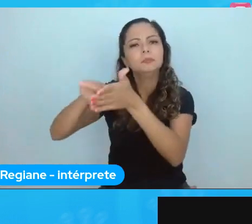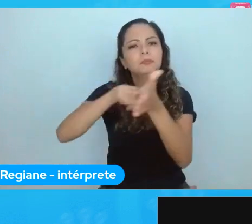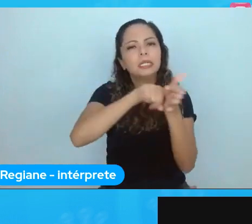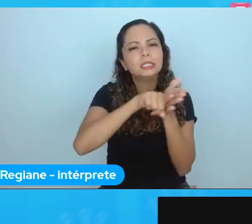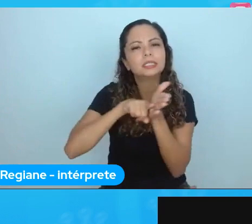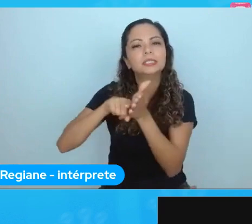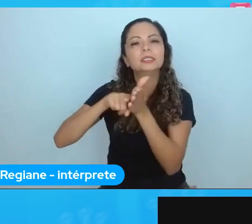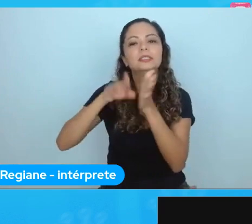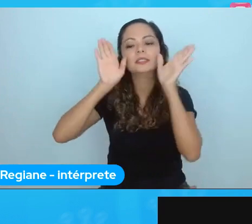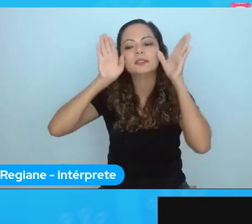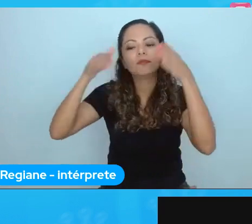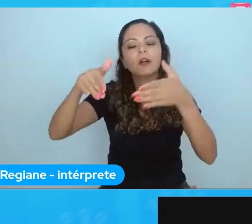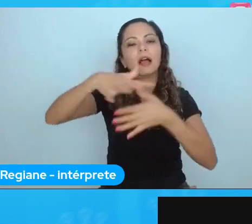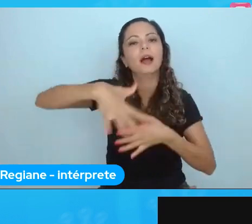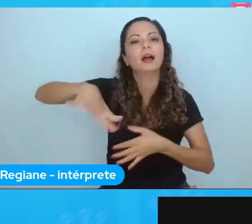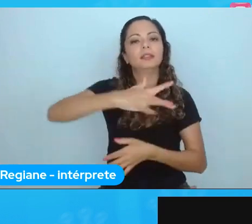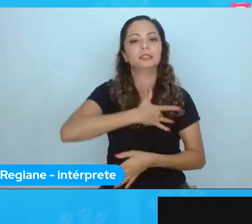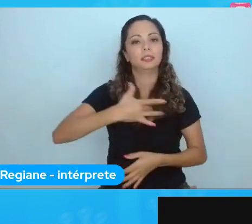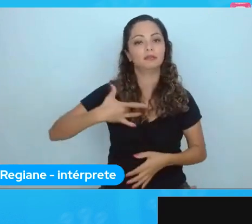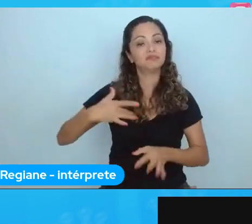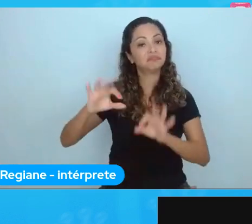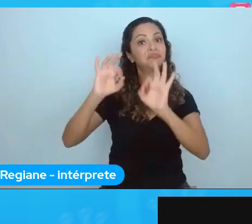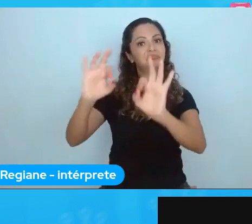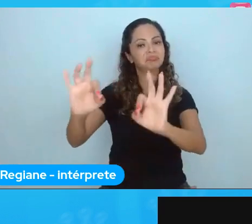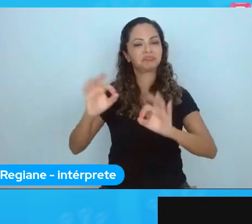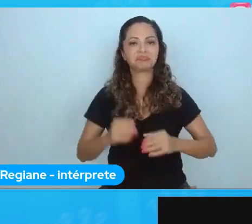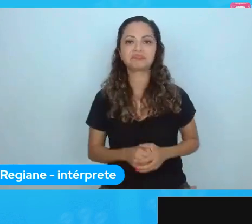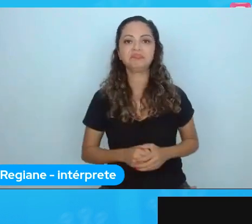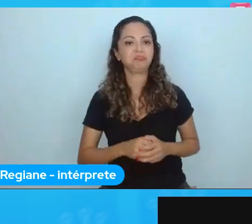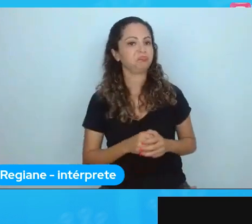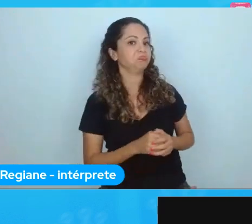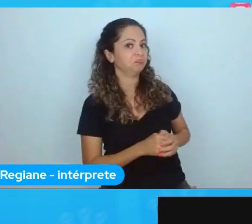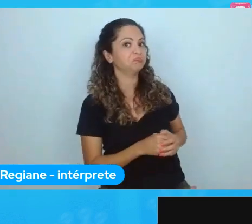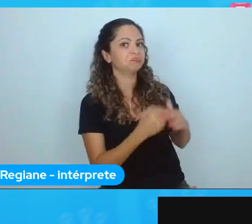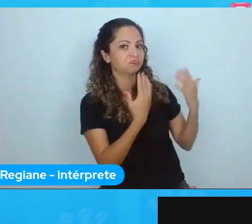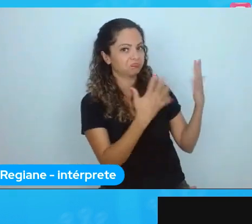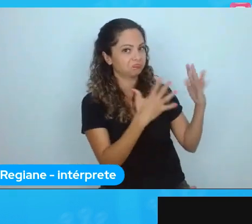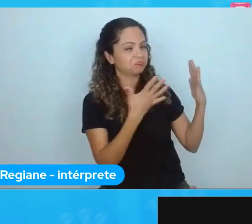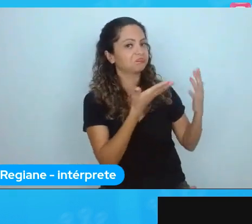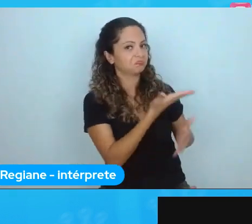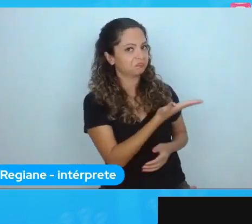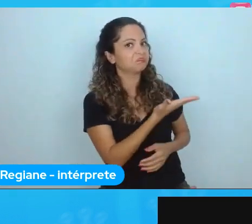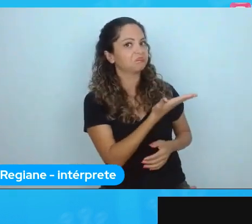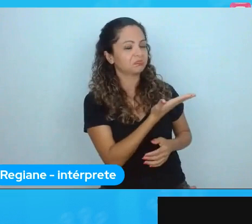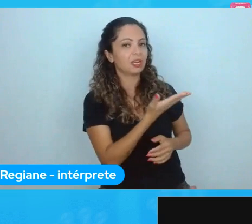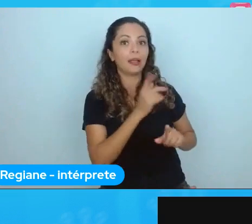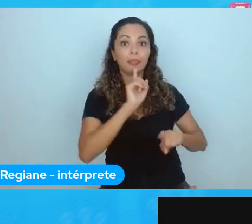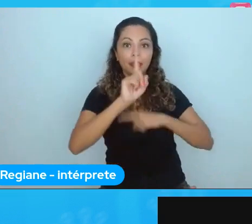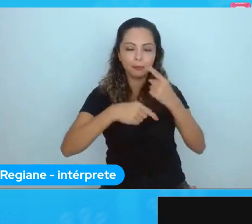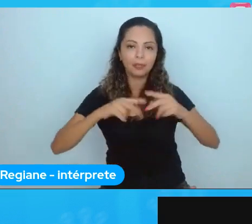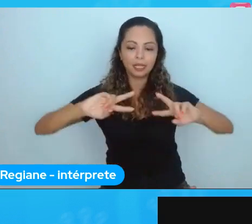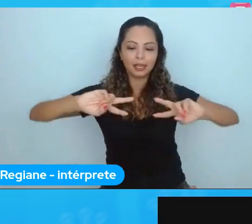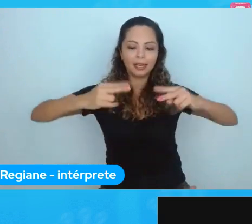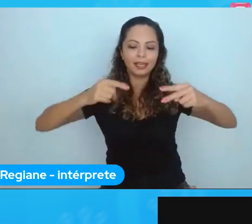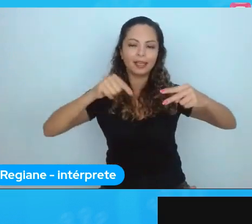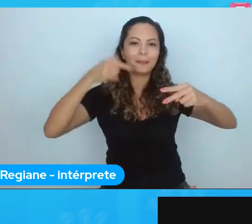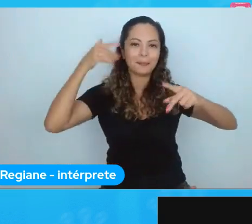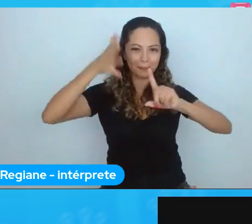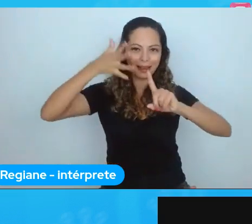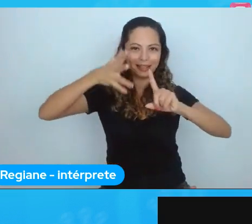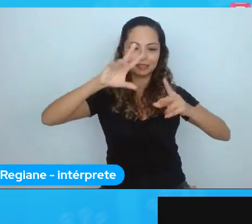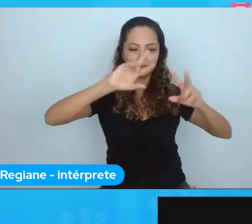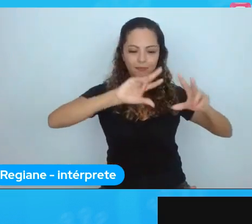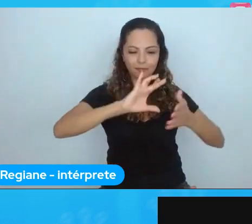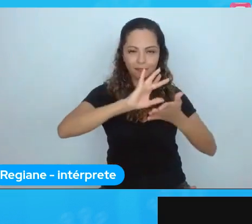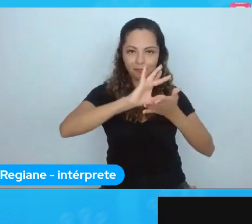bacana. Então, se você é um exemplo disso, vou até depois compartilhar o link dessa palestra para ela, para ela poder ver essa palestra.